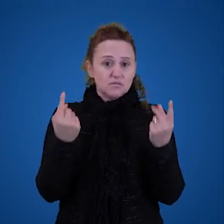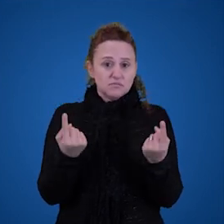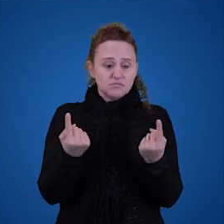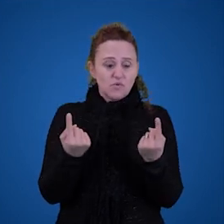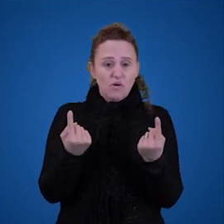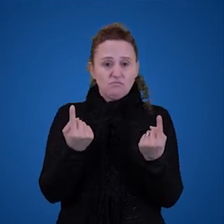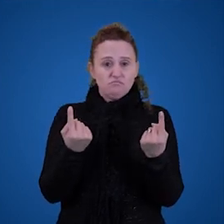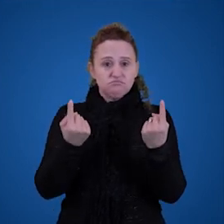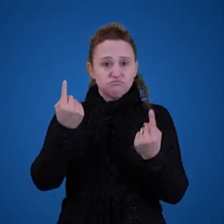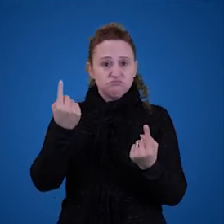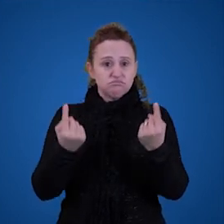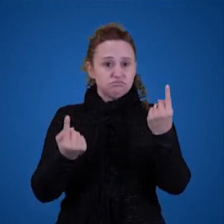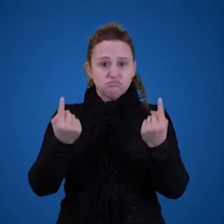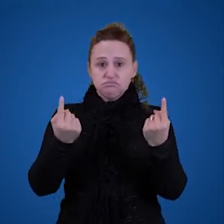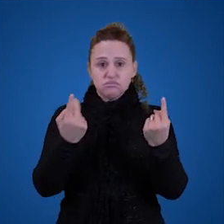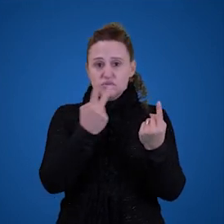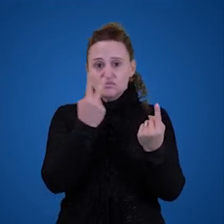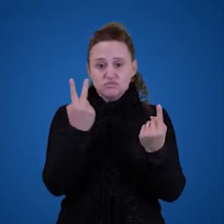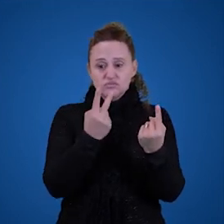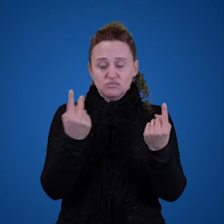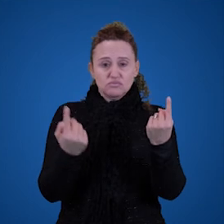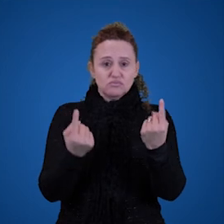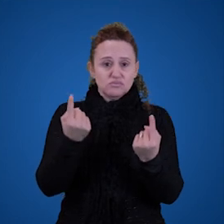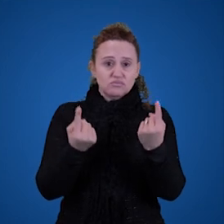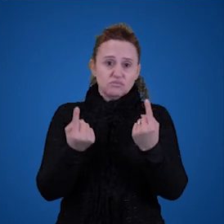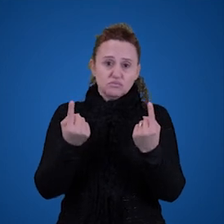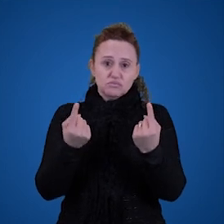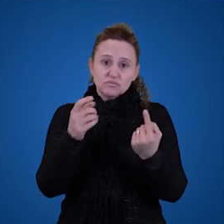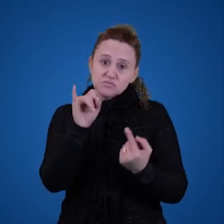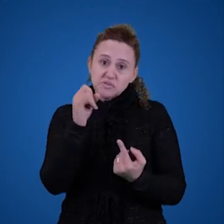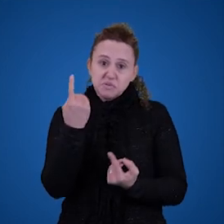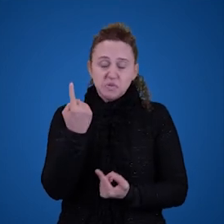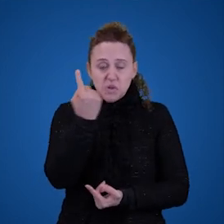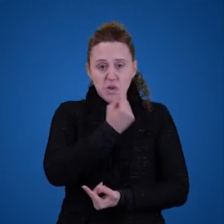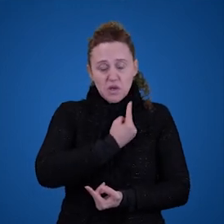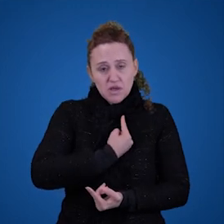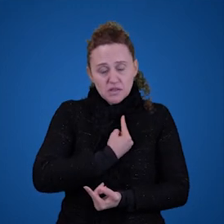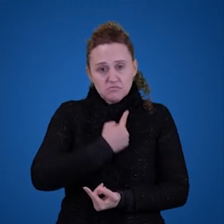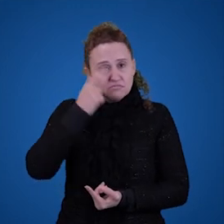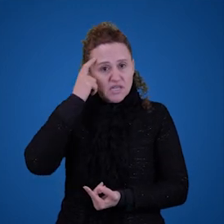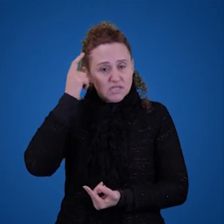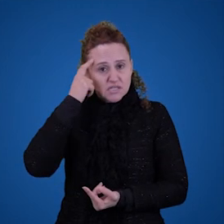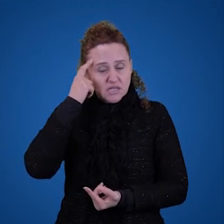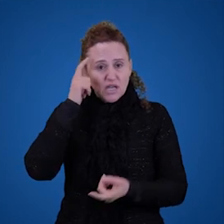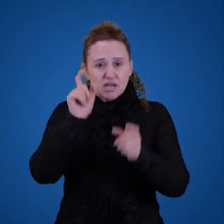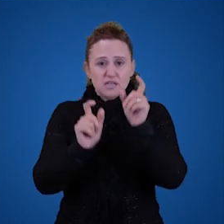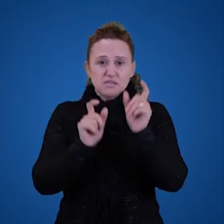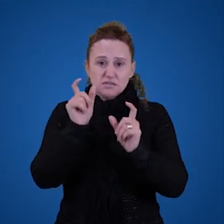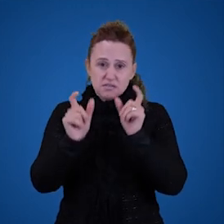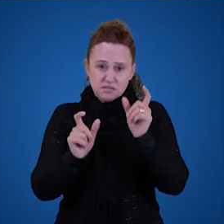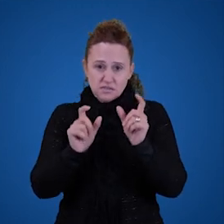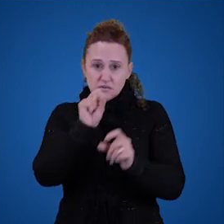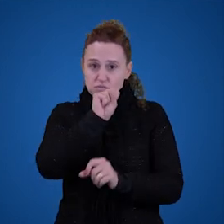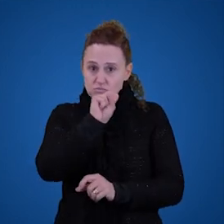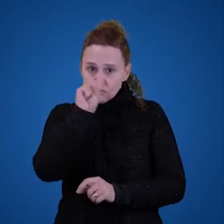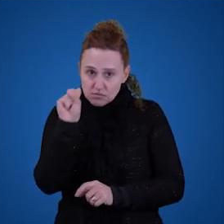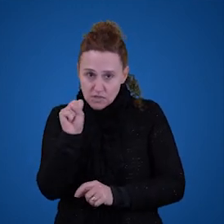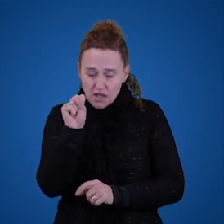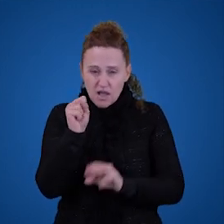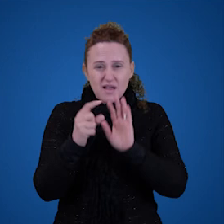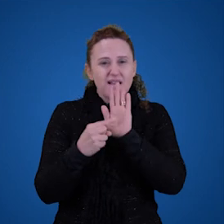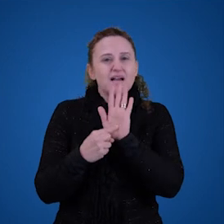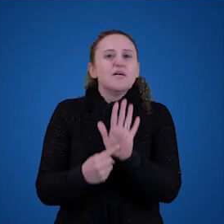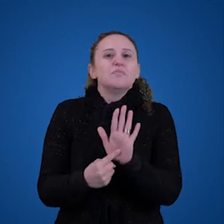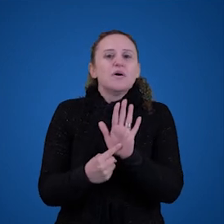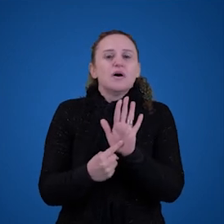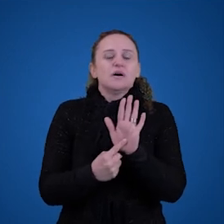de Fernando Pessoa então se a gente pensar os termos singulares esses dois termos singulares apresentam